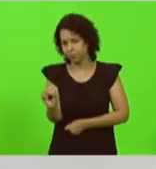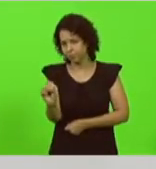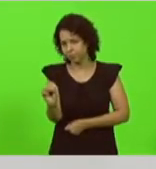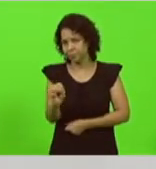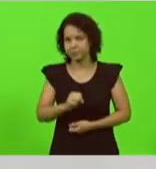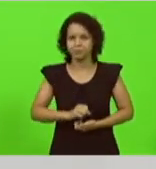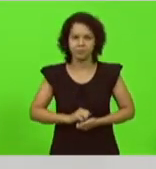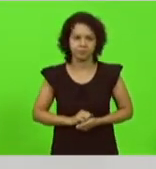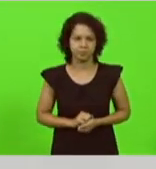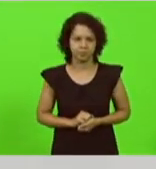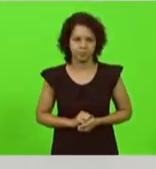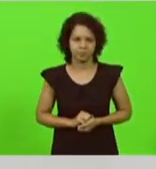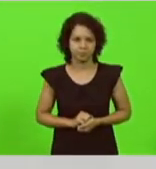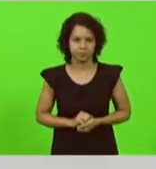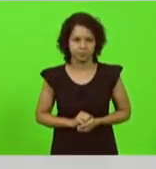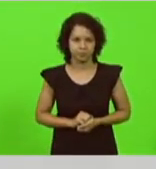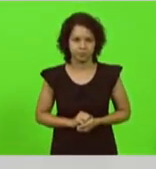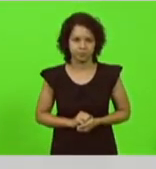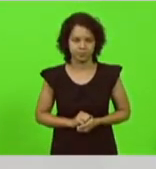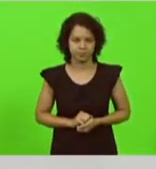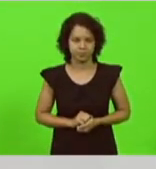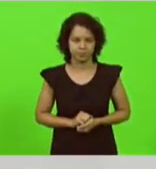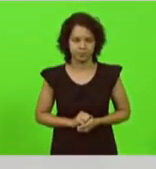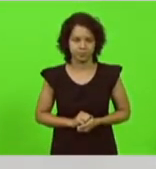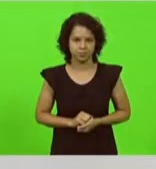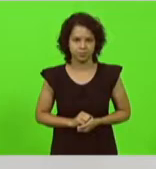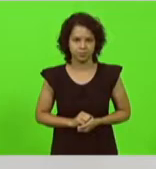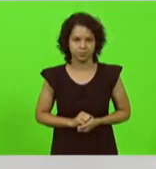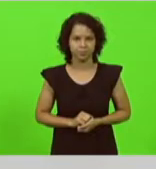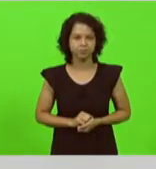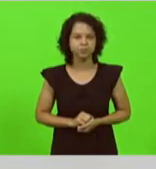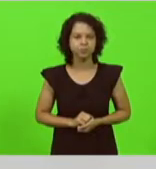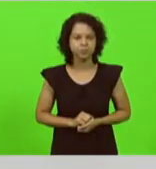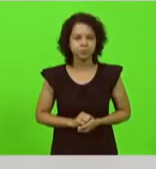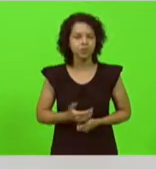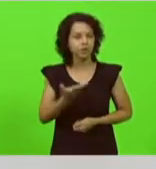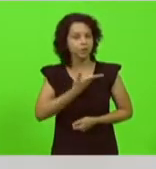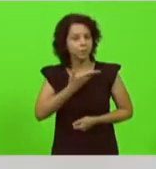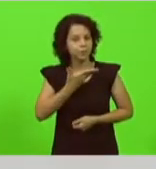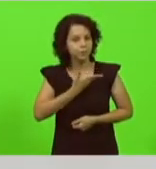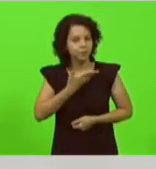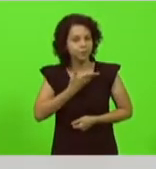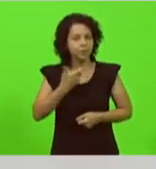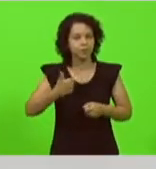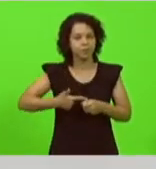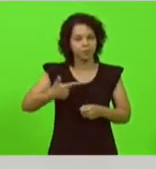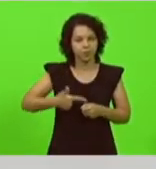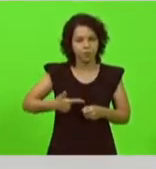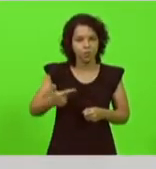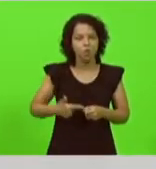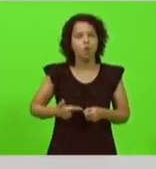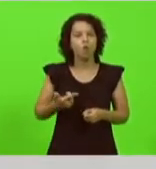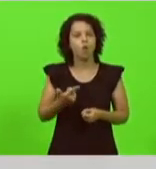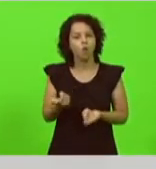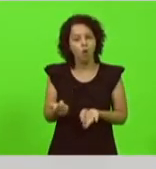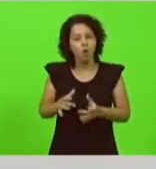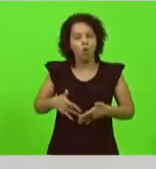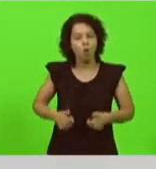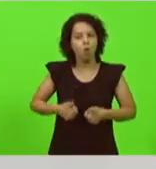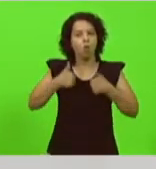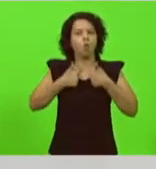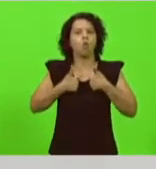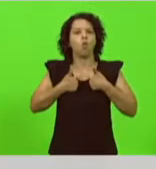Agradeço a presença dos meus amigos petroleiros, da qual tive a honra de fazer parte